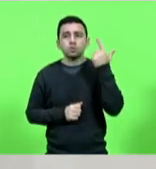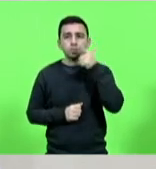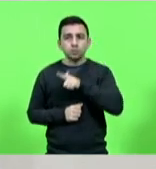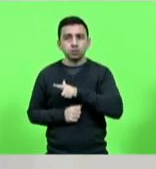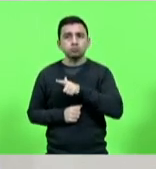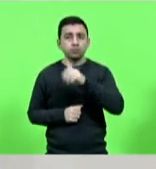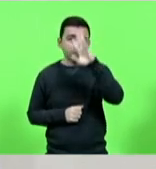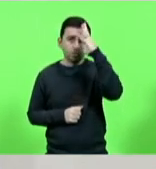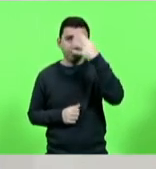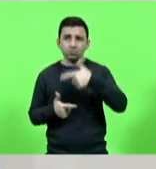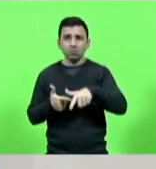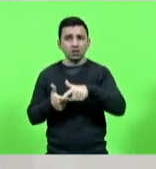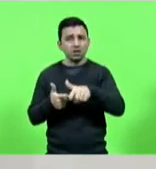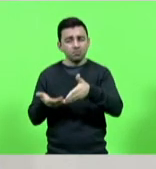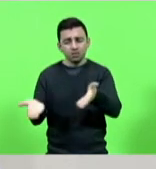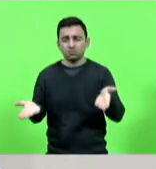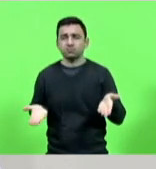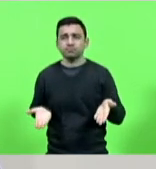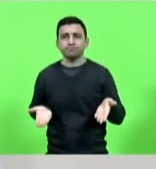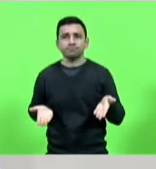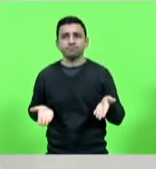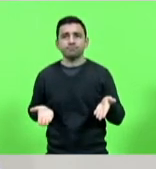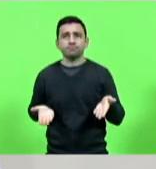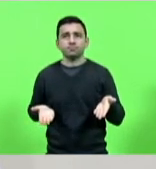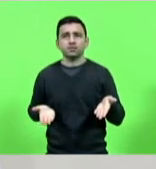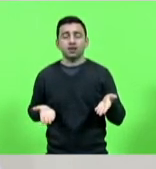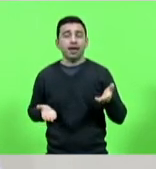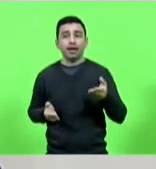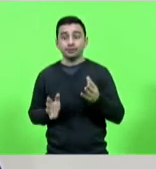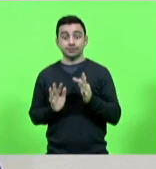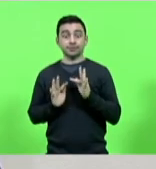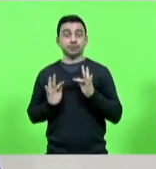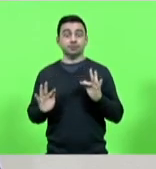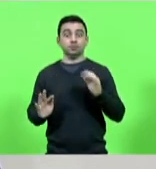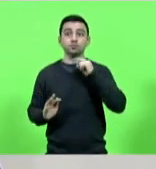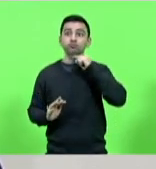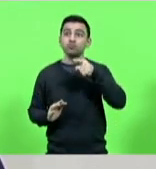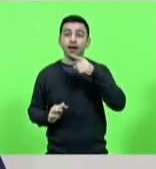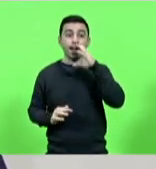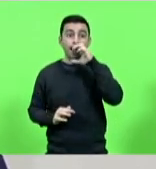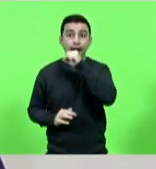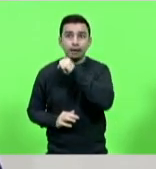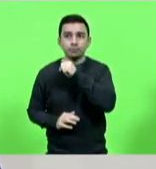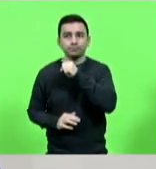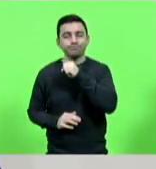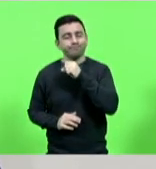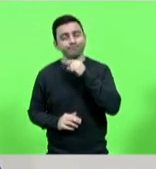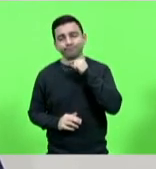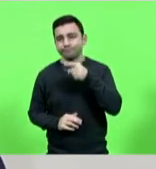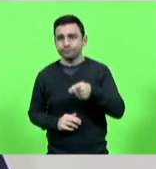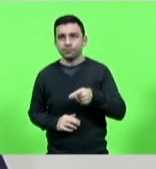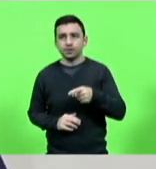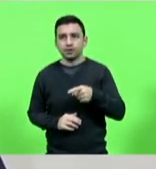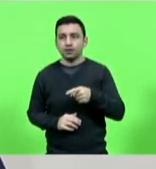solucionarmos este problema. Não é tão simples, não é rápido, deputado Marcio Machado.